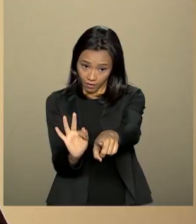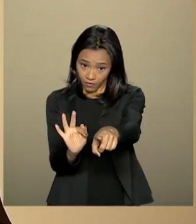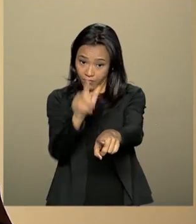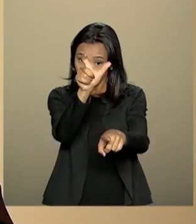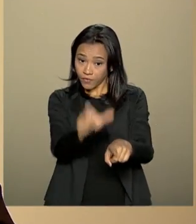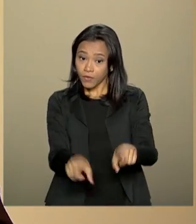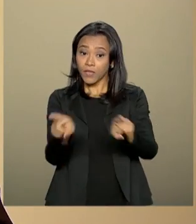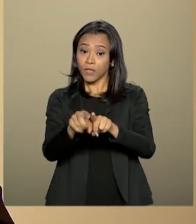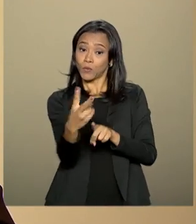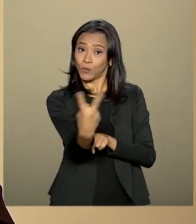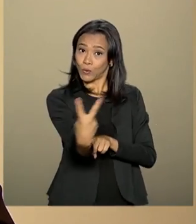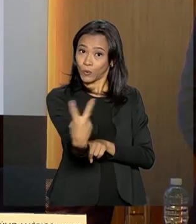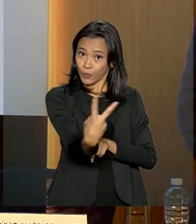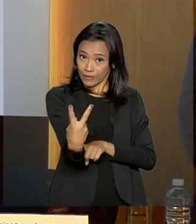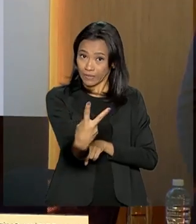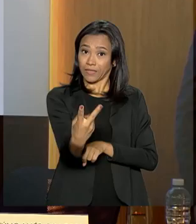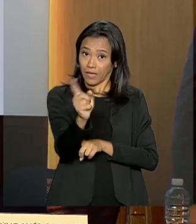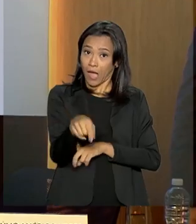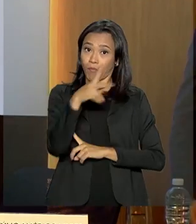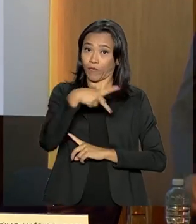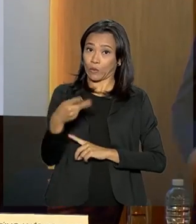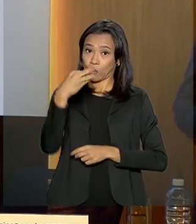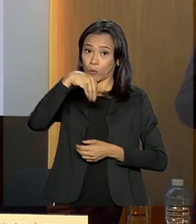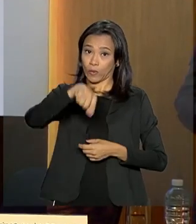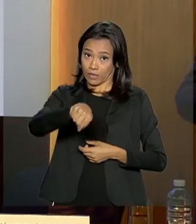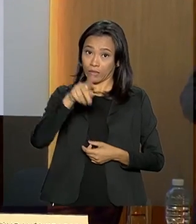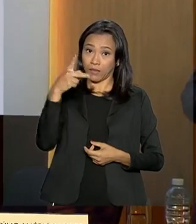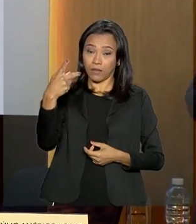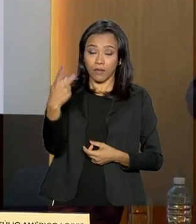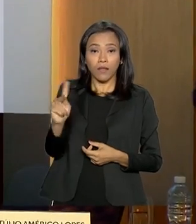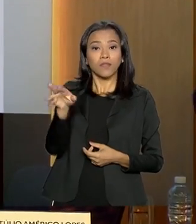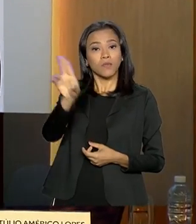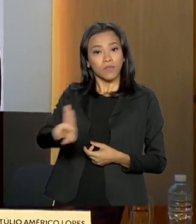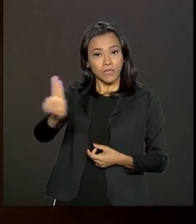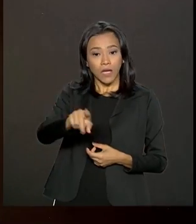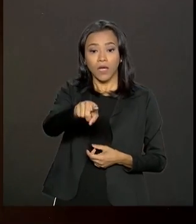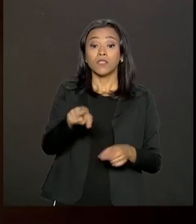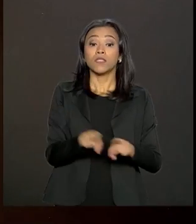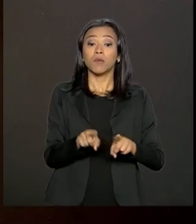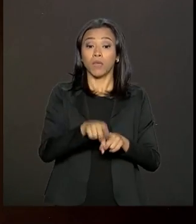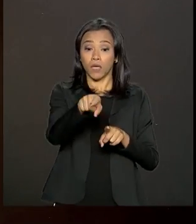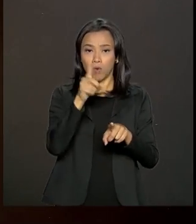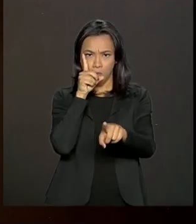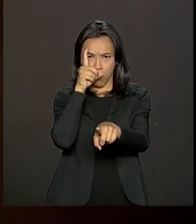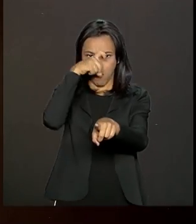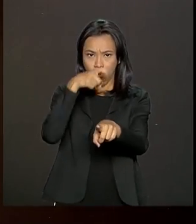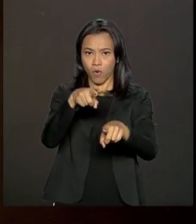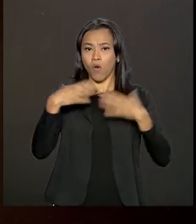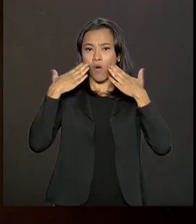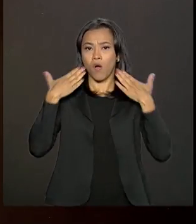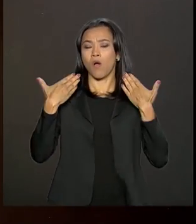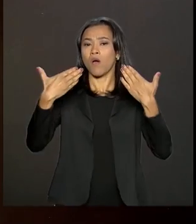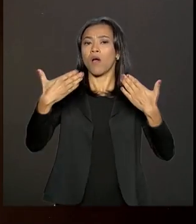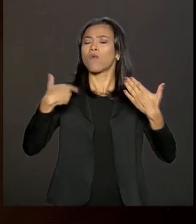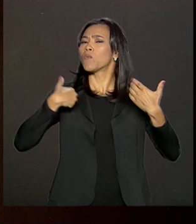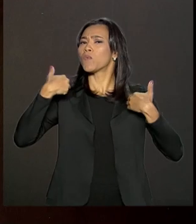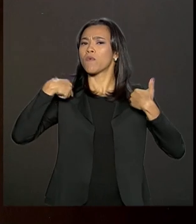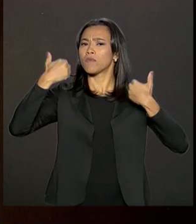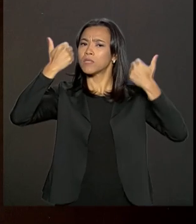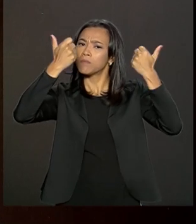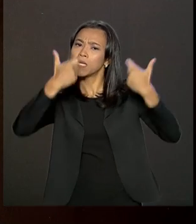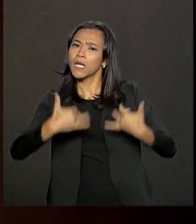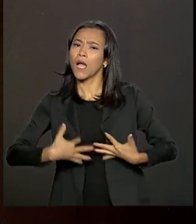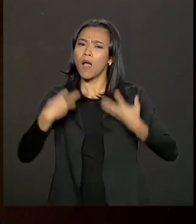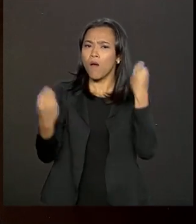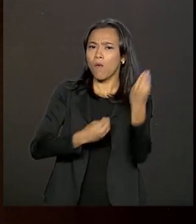e Ricardo Lewandowski. O ministro da Justiça e Segurança Pública, Sérgio Moro, foi convidado para falar do projeto que ele